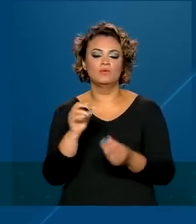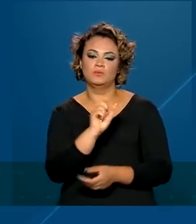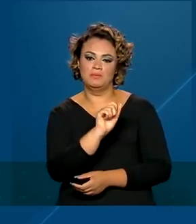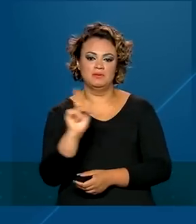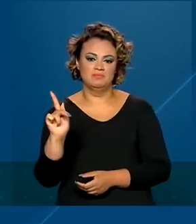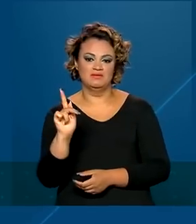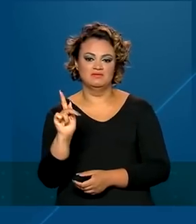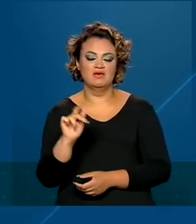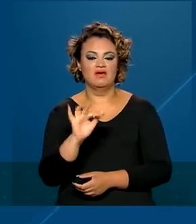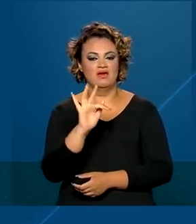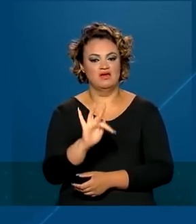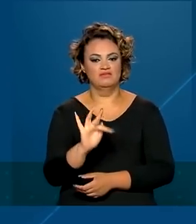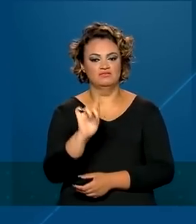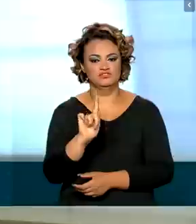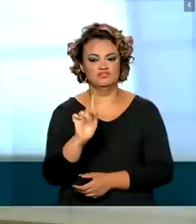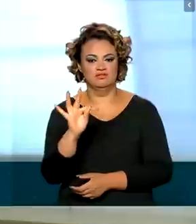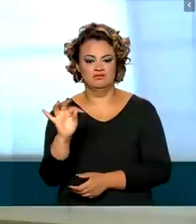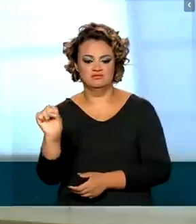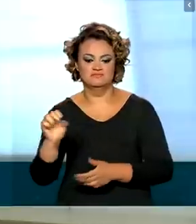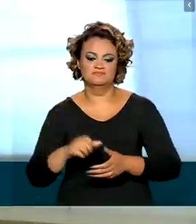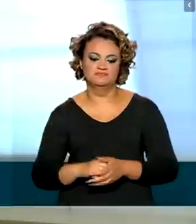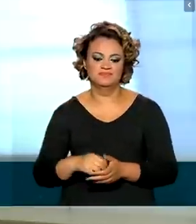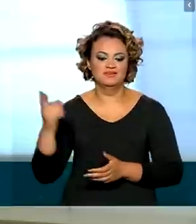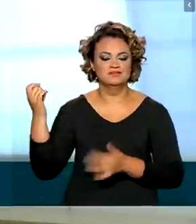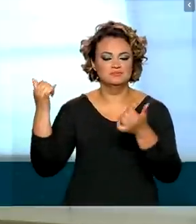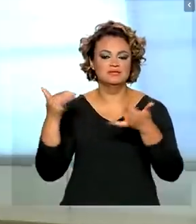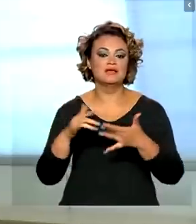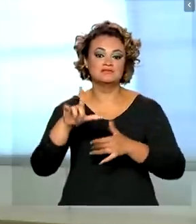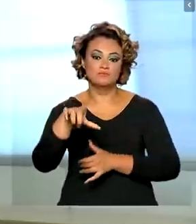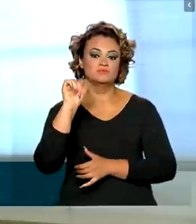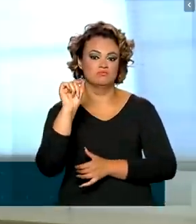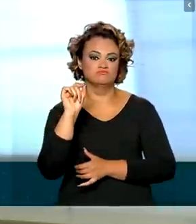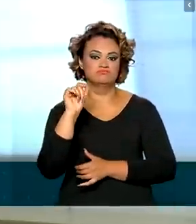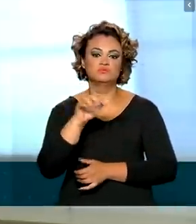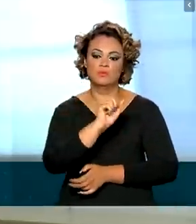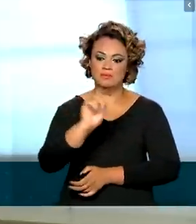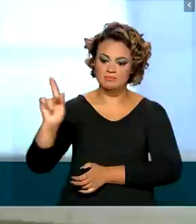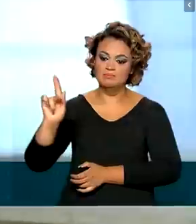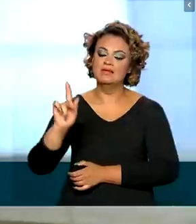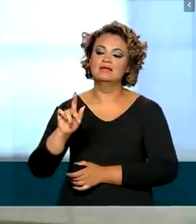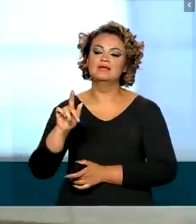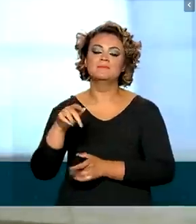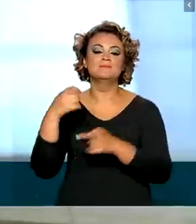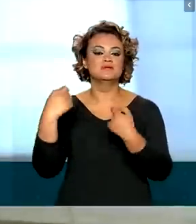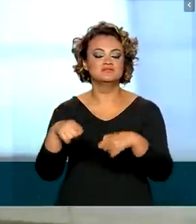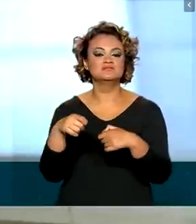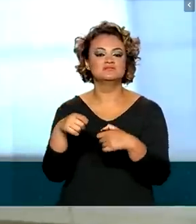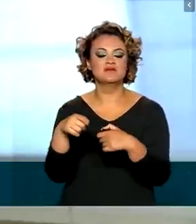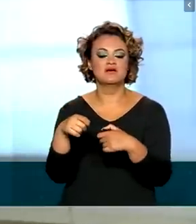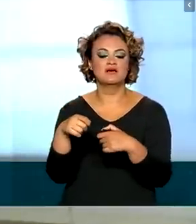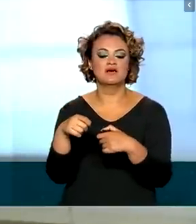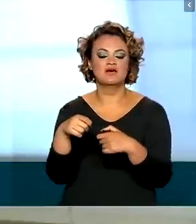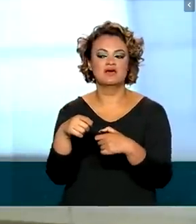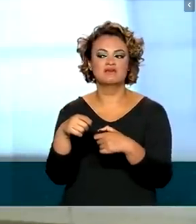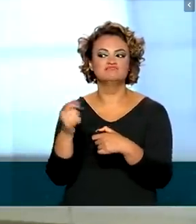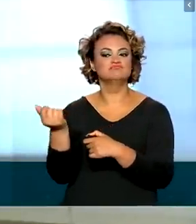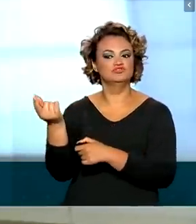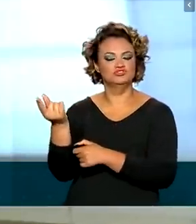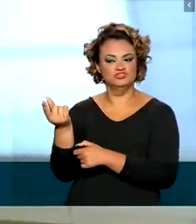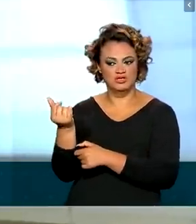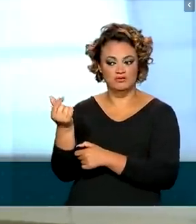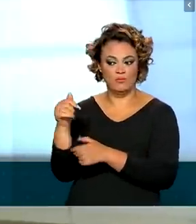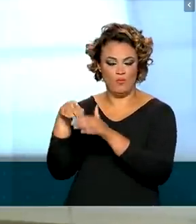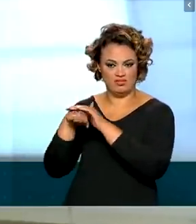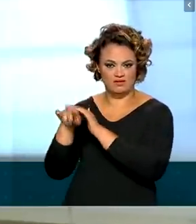aplicativo FGTS. Fazendo essa opção no aplicativo, ele precisa ter, evidentemente, recursos na conta